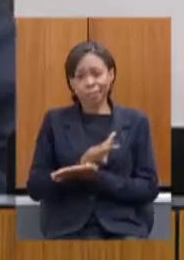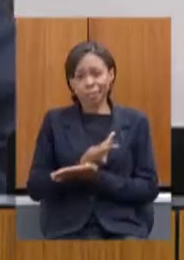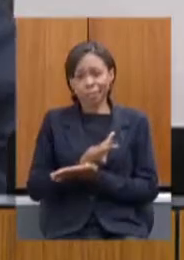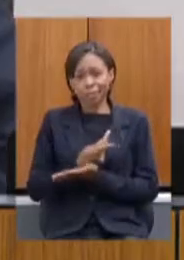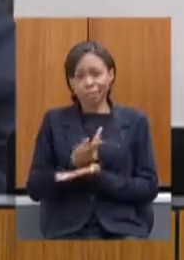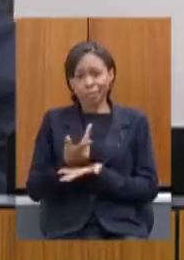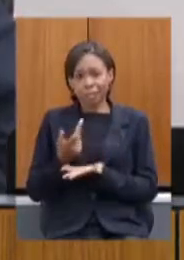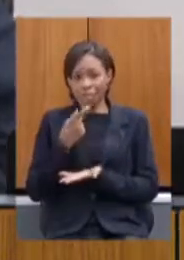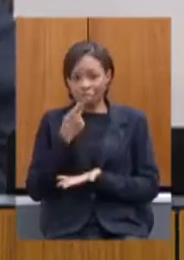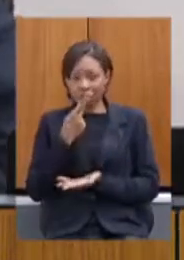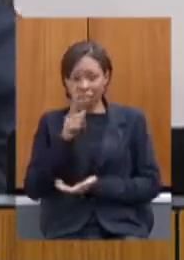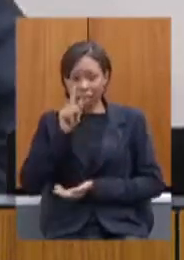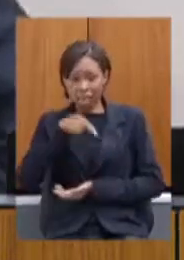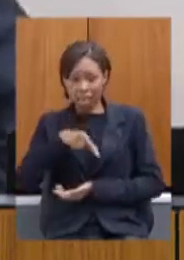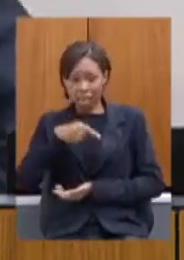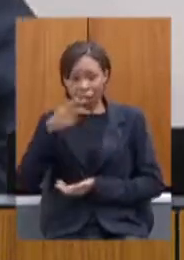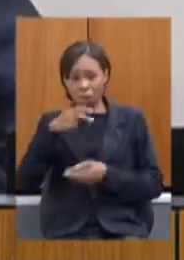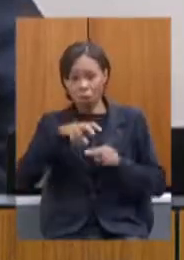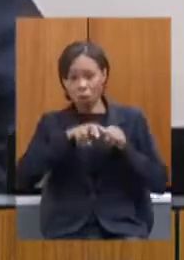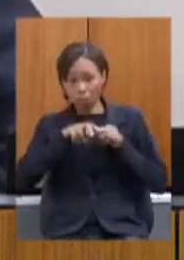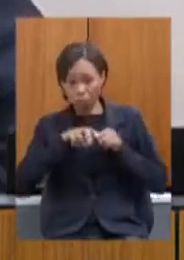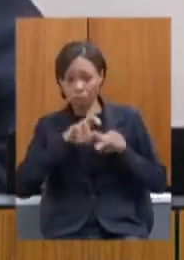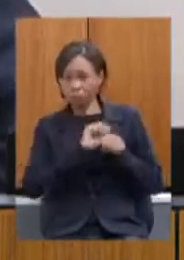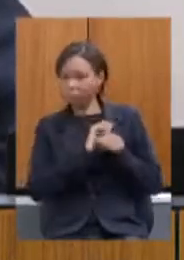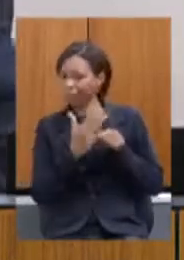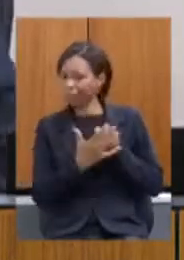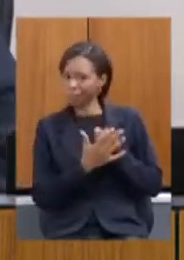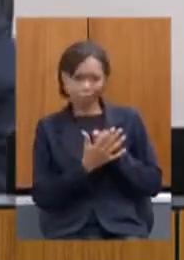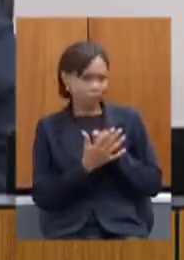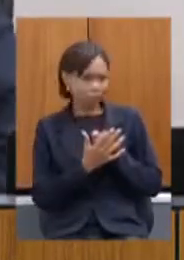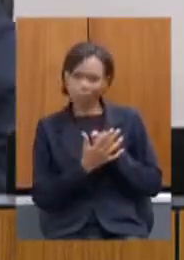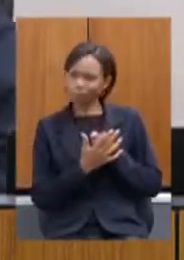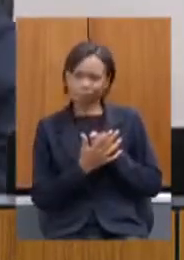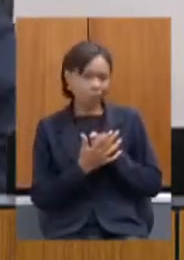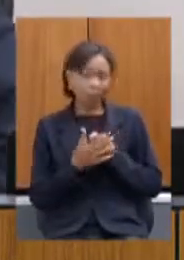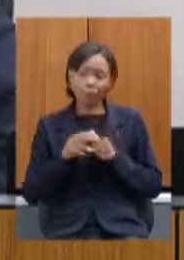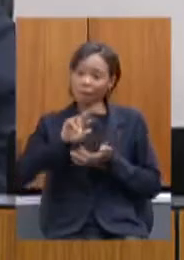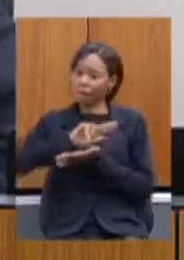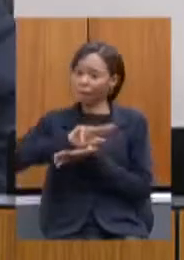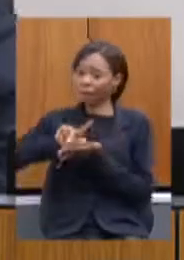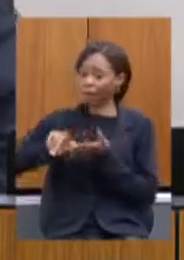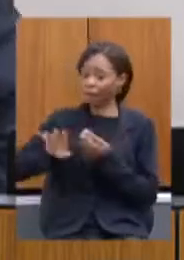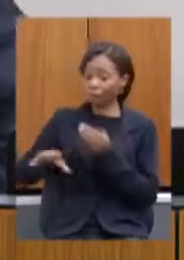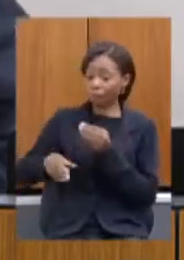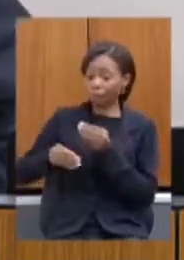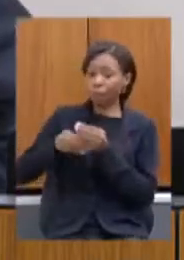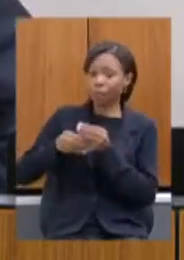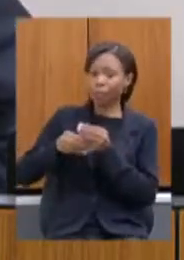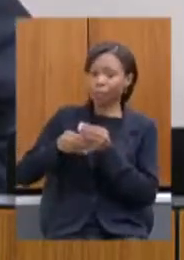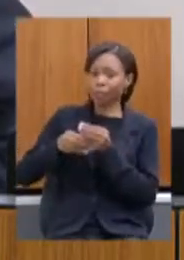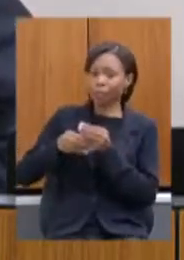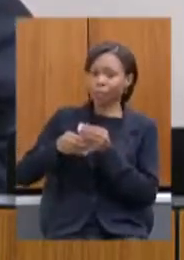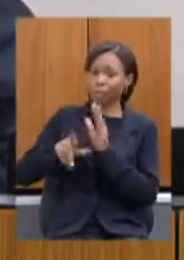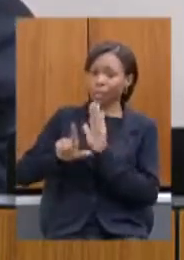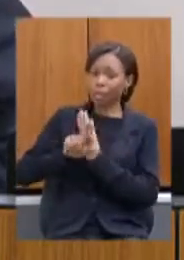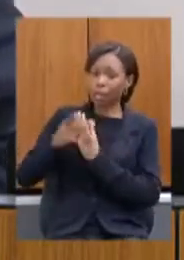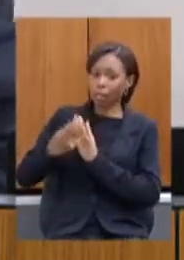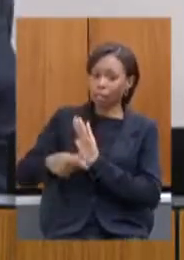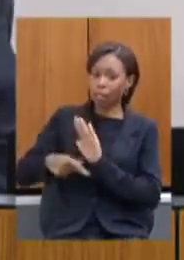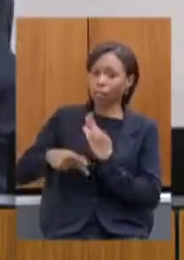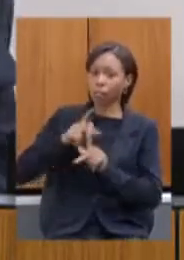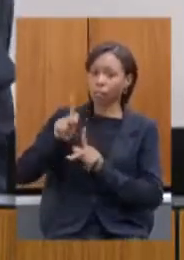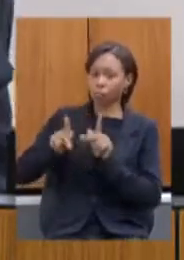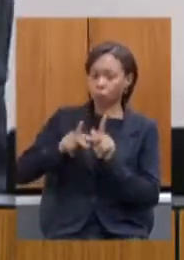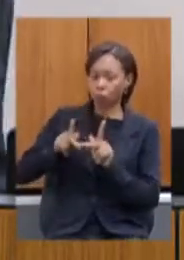haja haja visto que em muitas emendas populares vá de encontro ao enfrentamento à pandemia